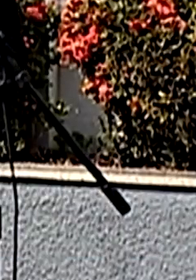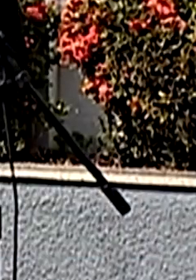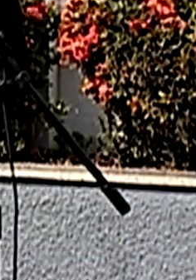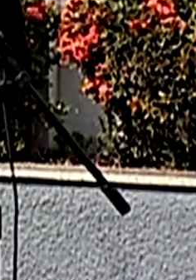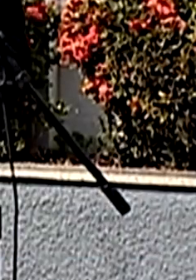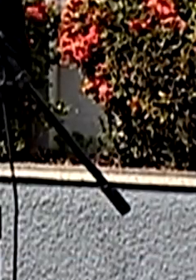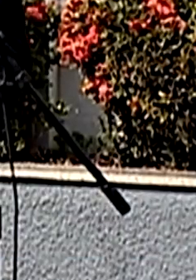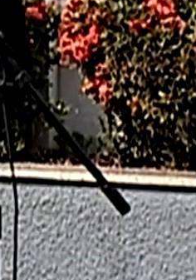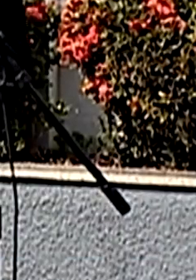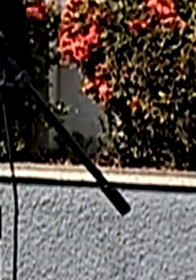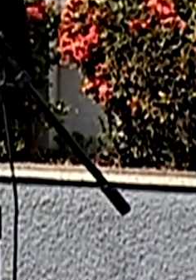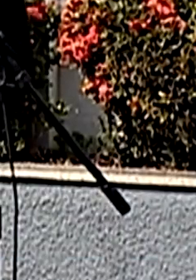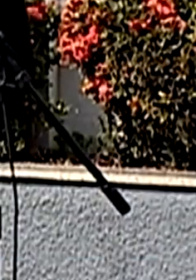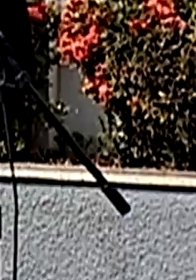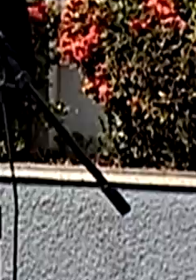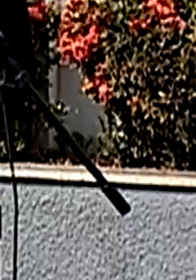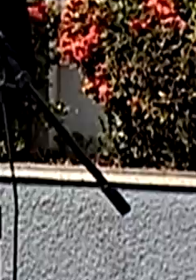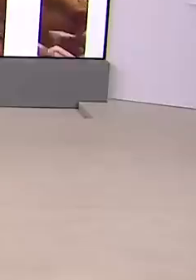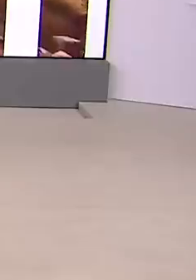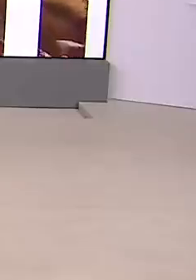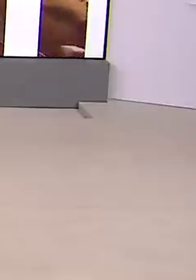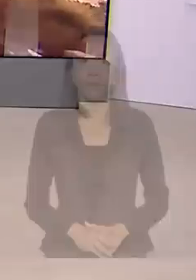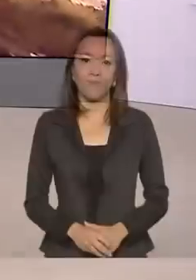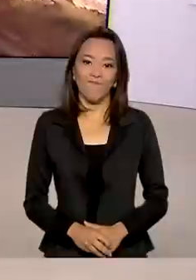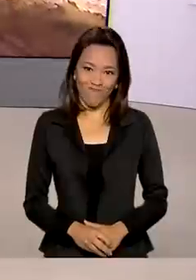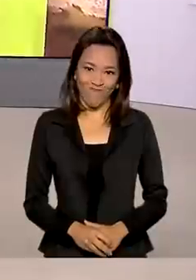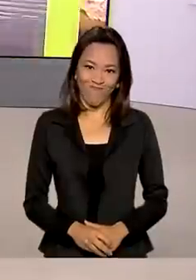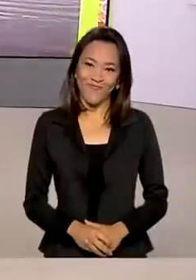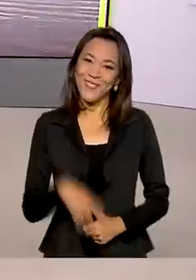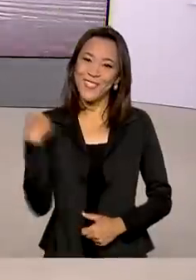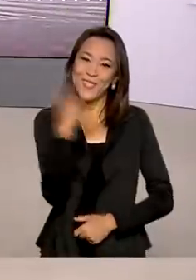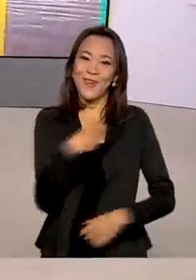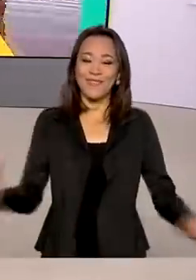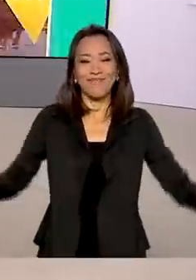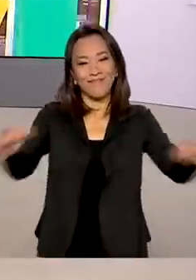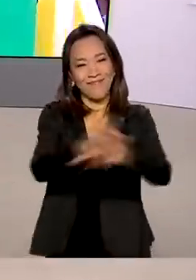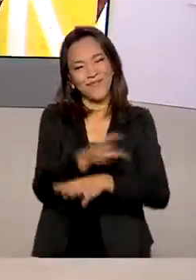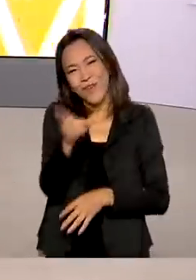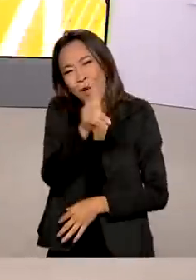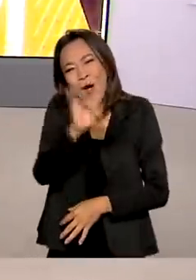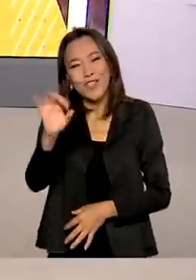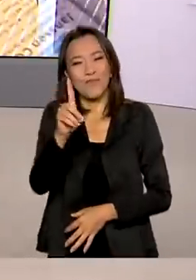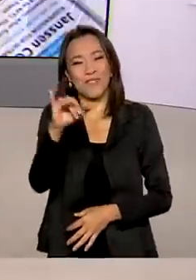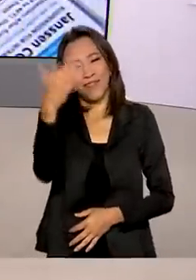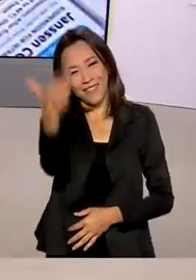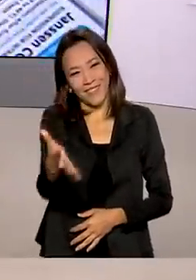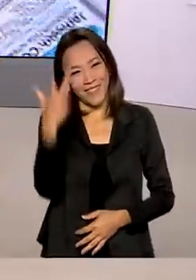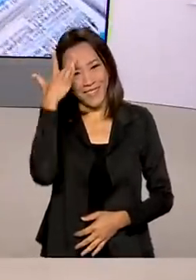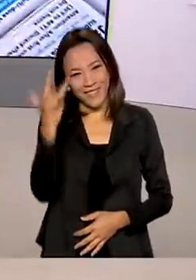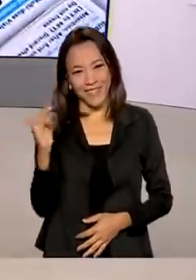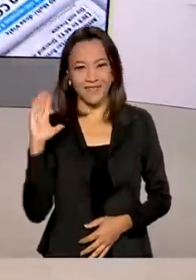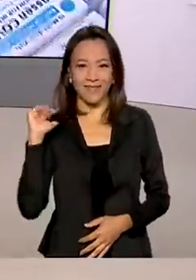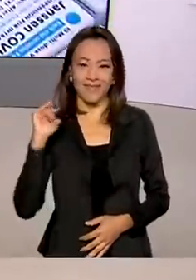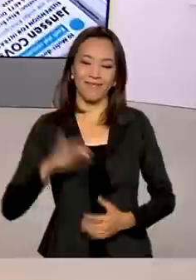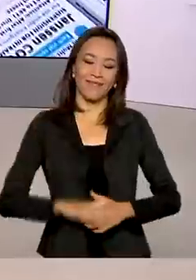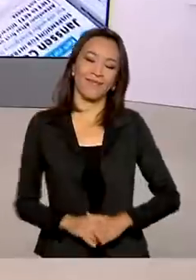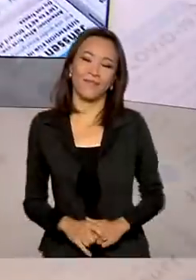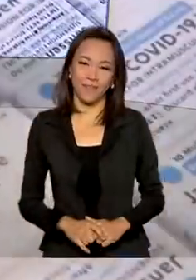realmente nos dá o Norte. E a gente fica por aqui. Um ótimo dia para você e até amanhã. Tchau, tchau.